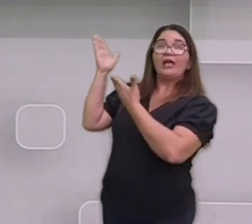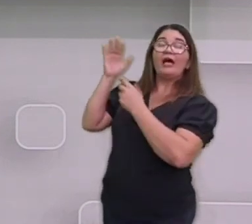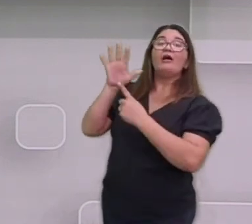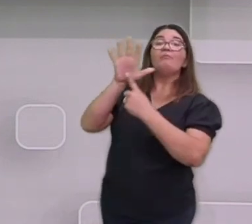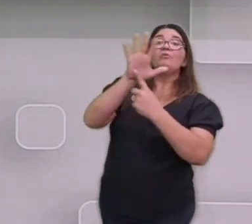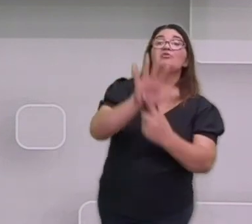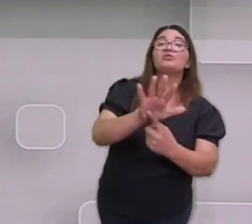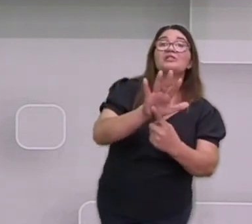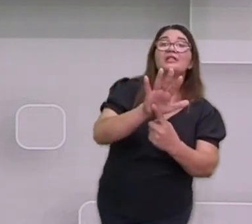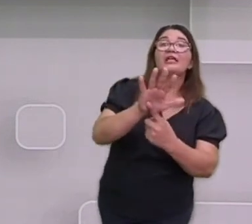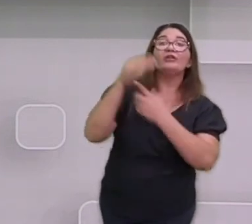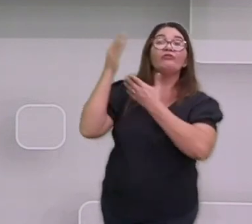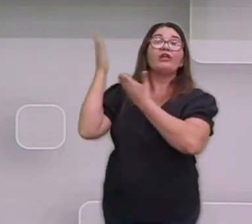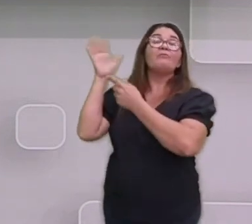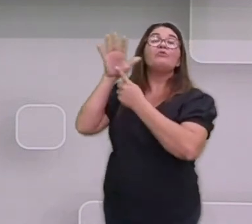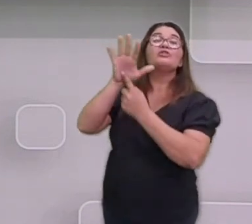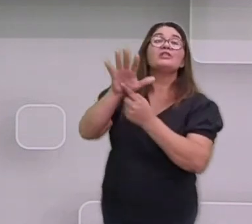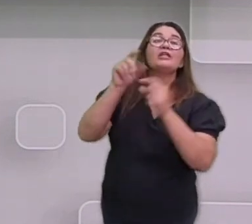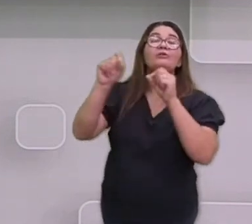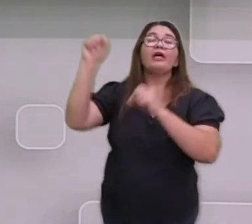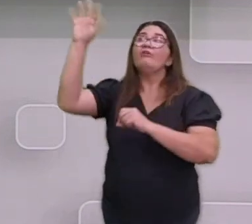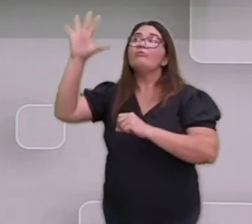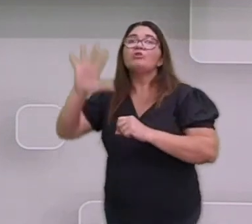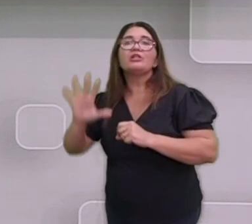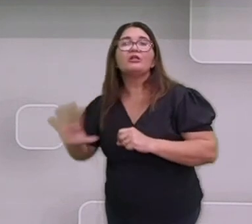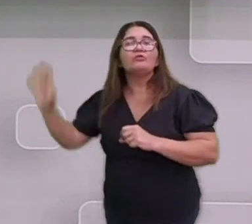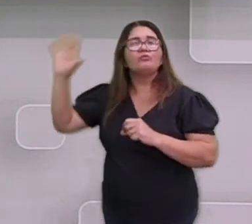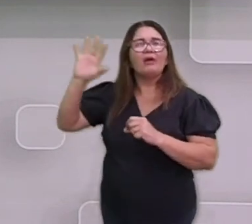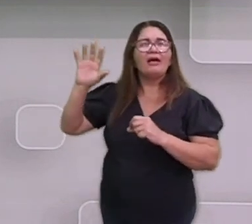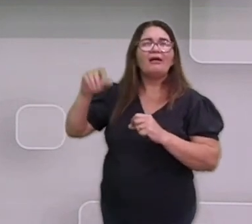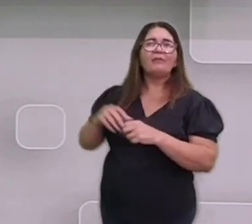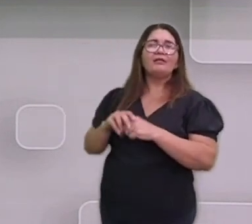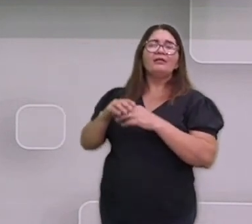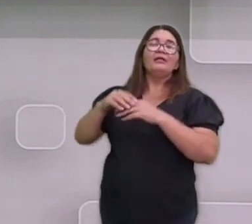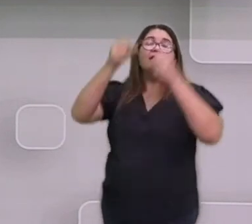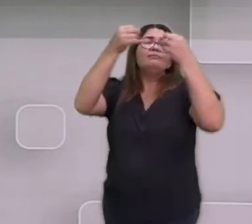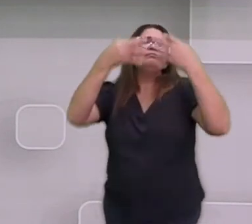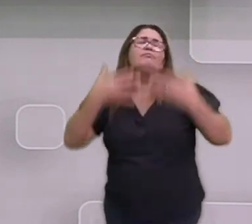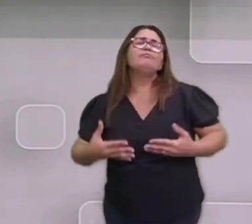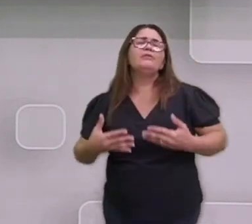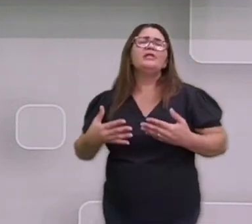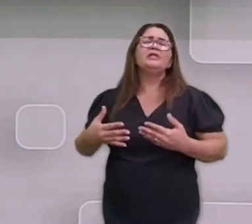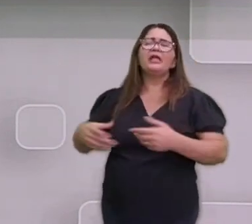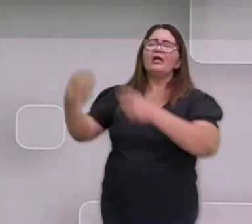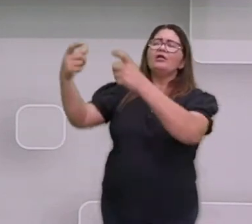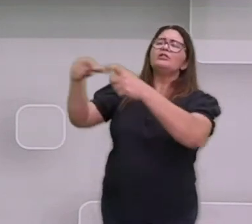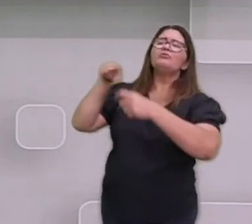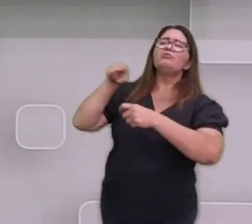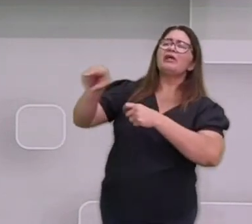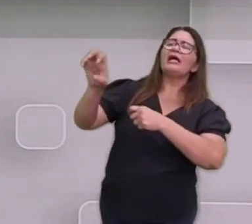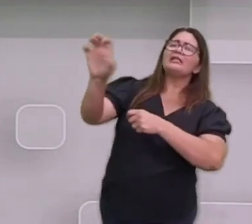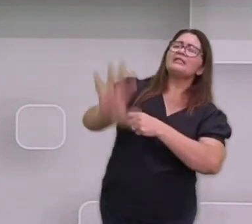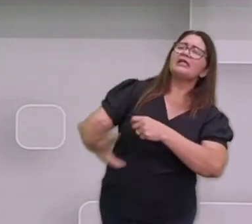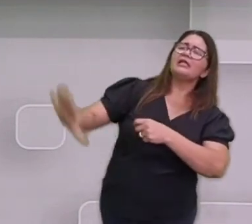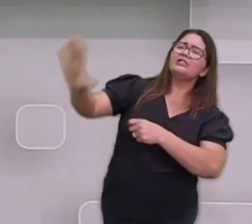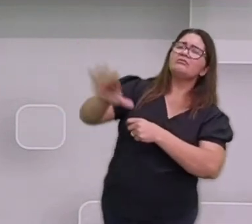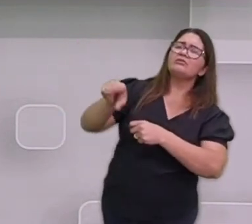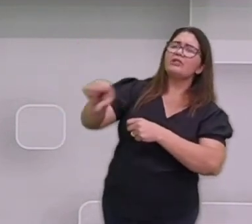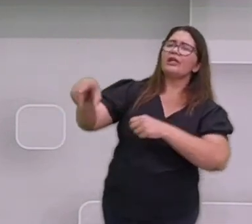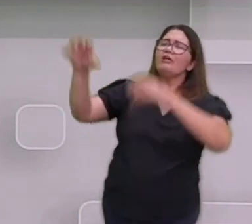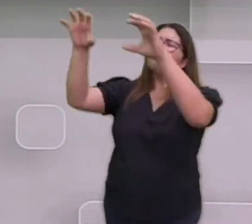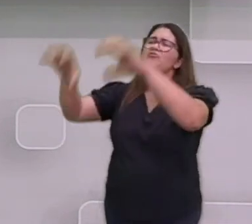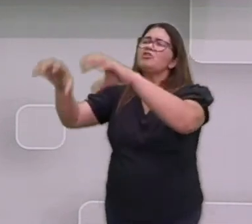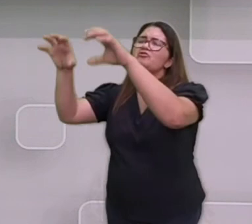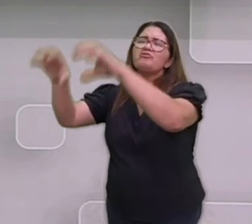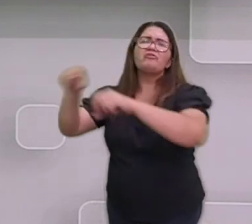Porque lá, eles vão falar exatamente sobre isso. Se vai chover muito, se vai ter sol, se vai